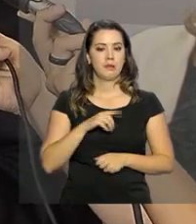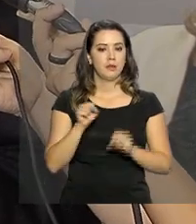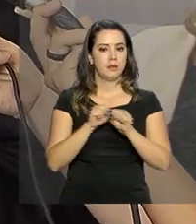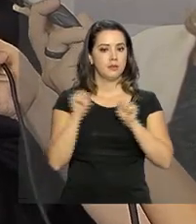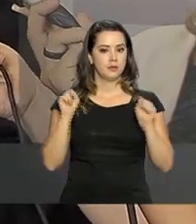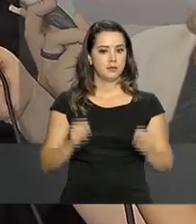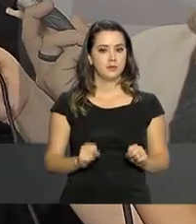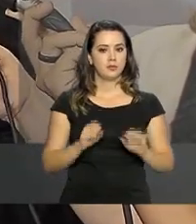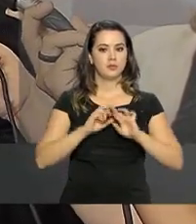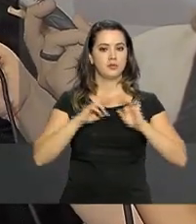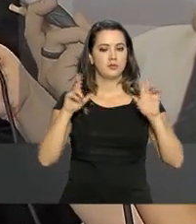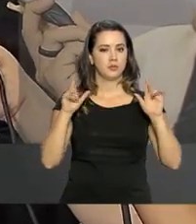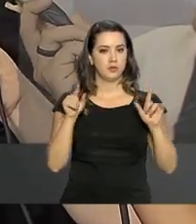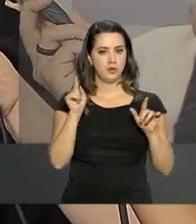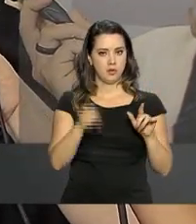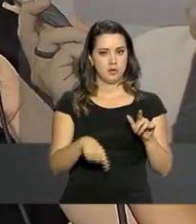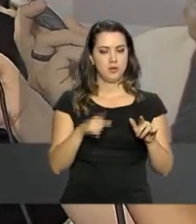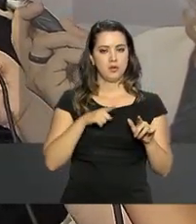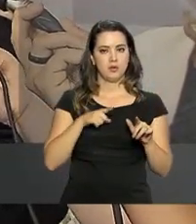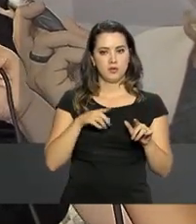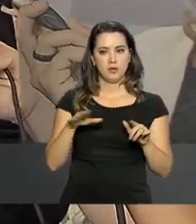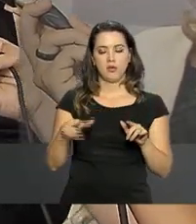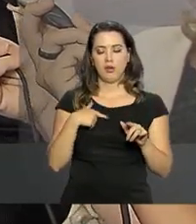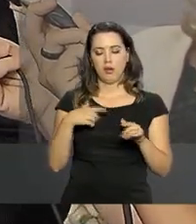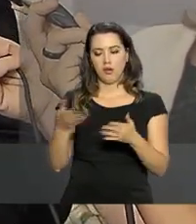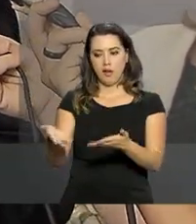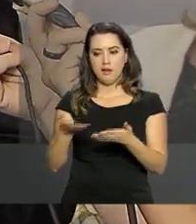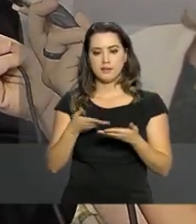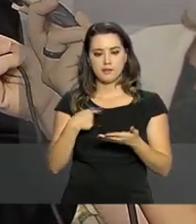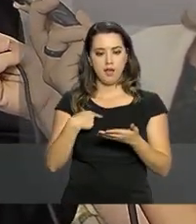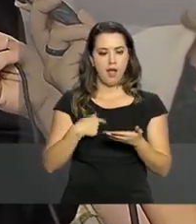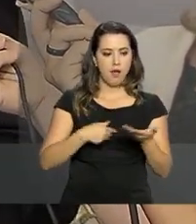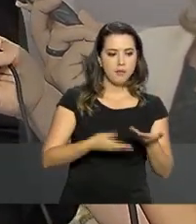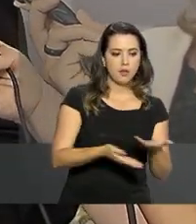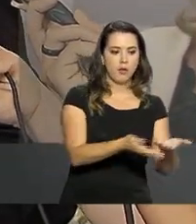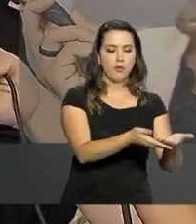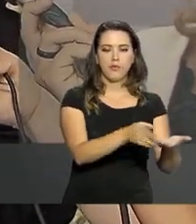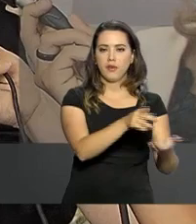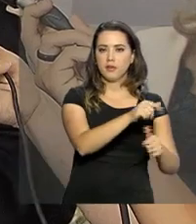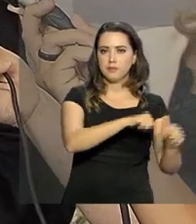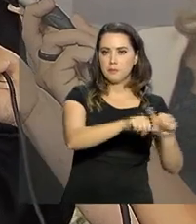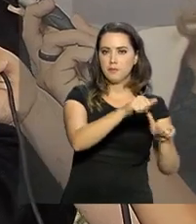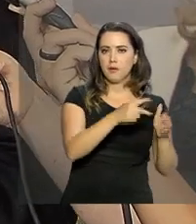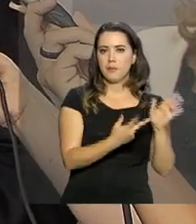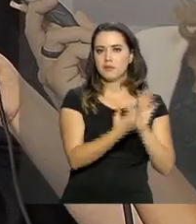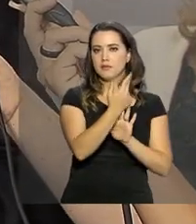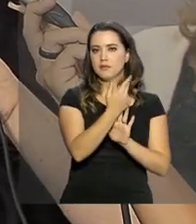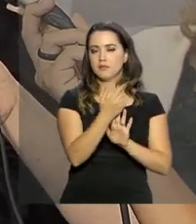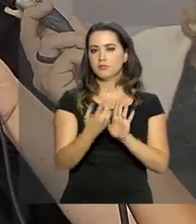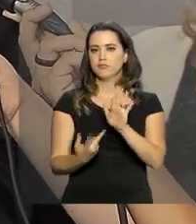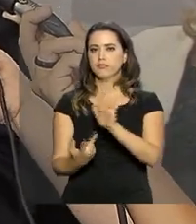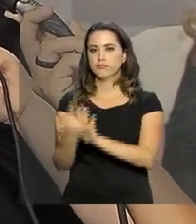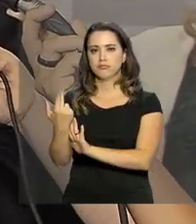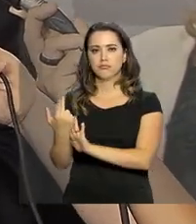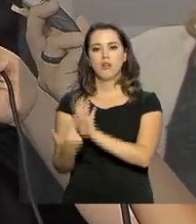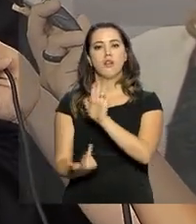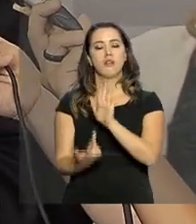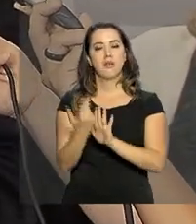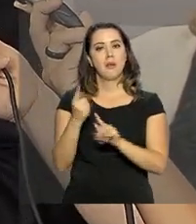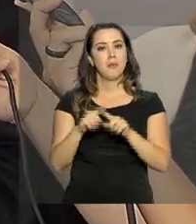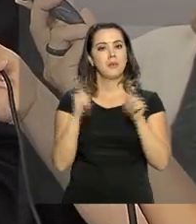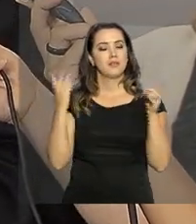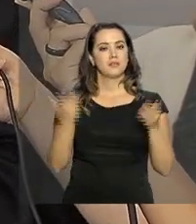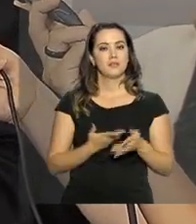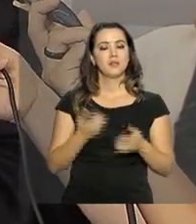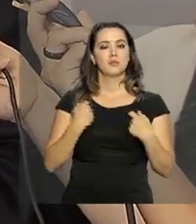que tem capilaridade, sistema que tem captação, um sistema que tem uma organização que leva a esses números. Mas agora